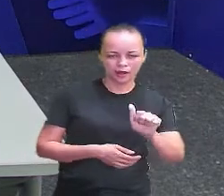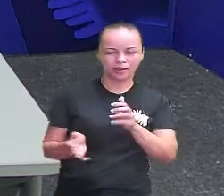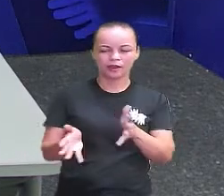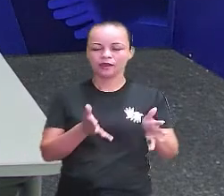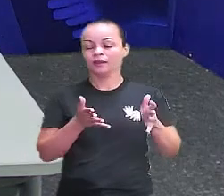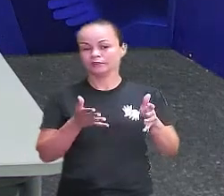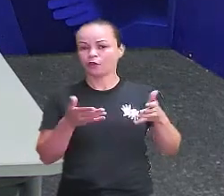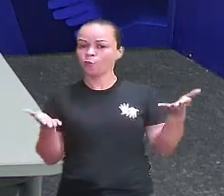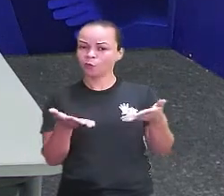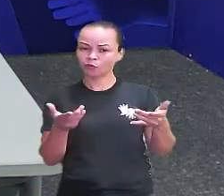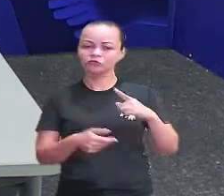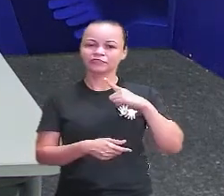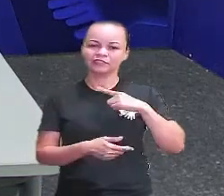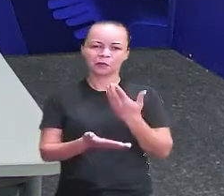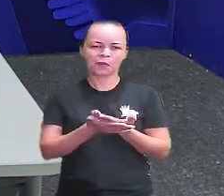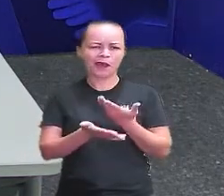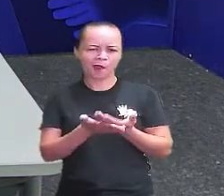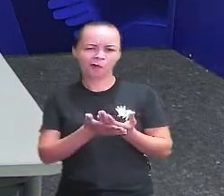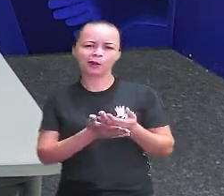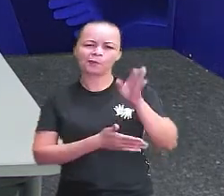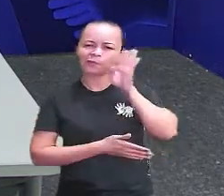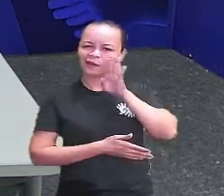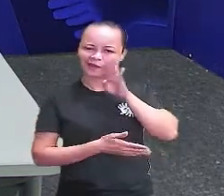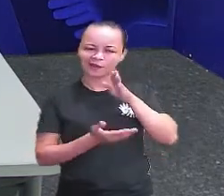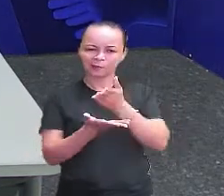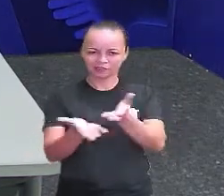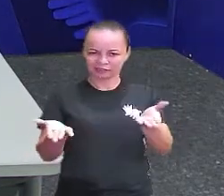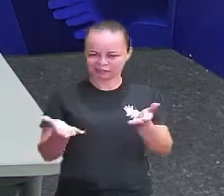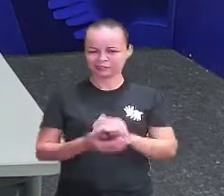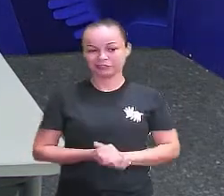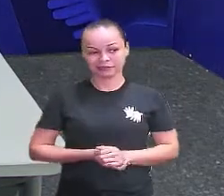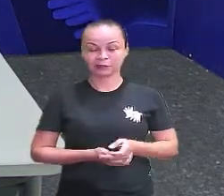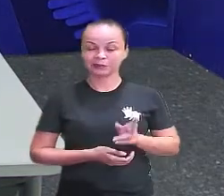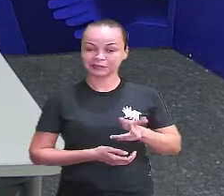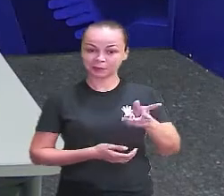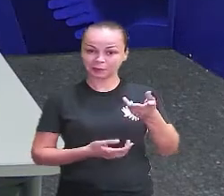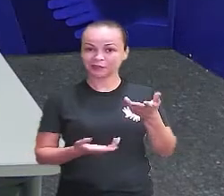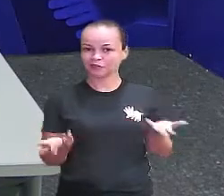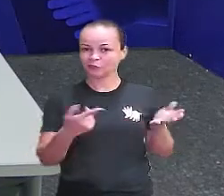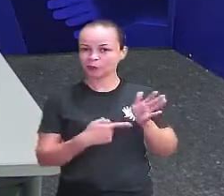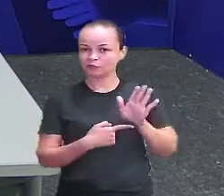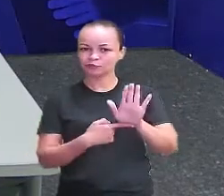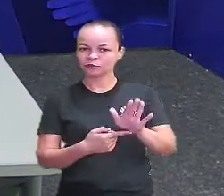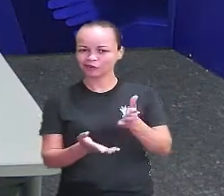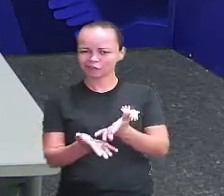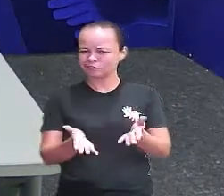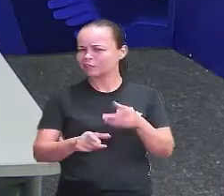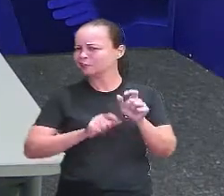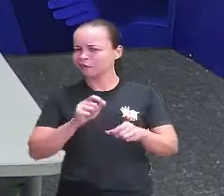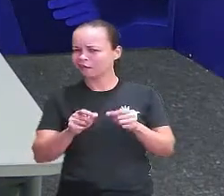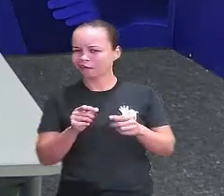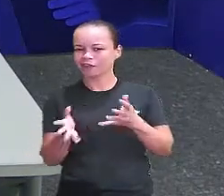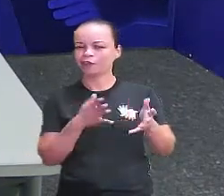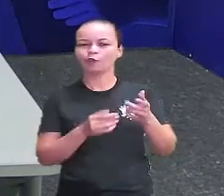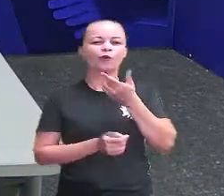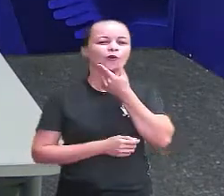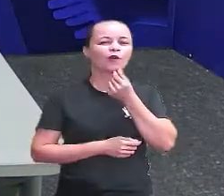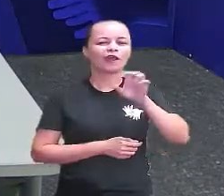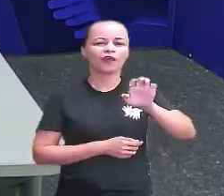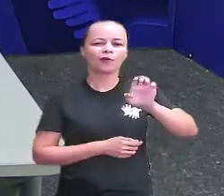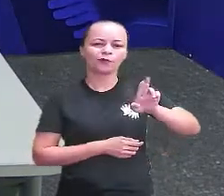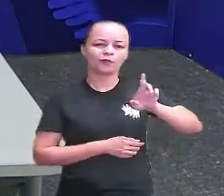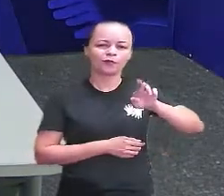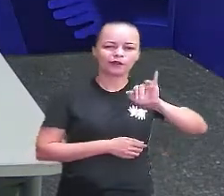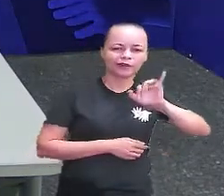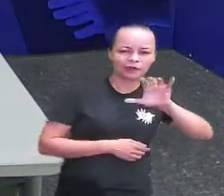pra vocês, hein? E olha quem eu trouxe pra me ajudar, como sempre, né? O Eurico, gente, ele tava aqui bem quietinho, né?